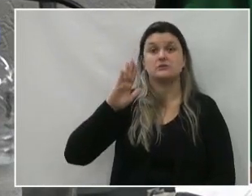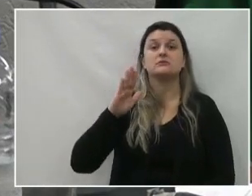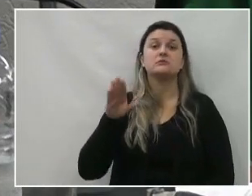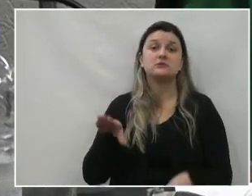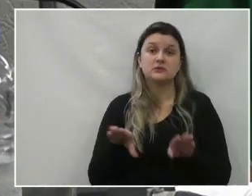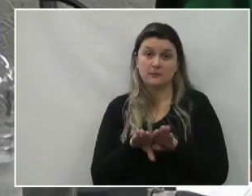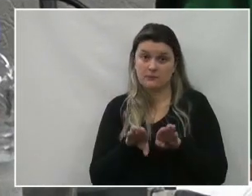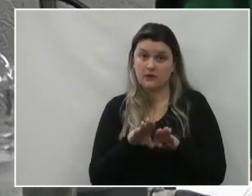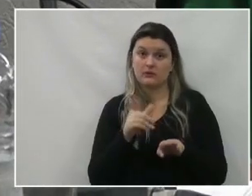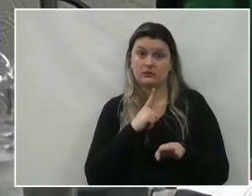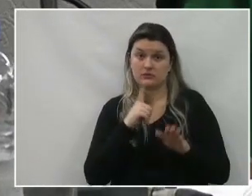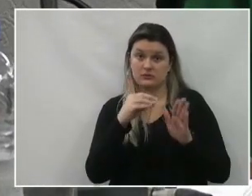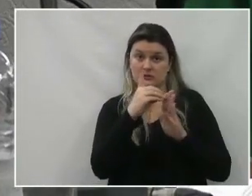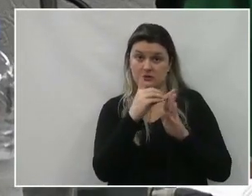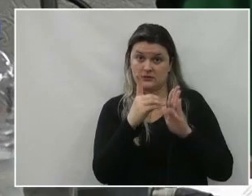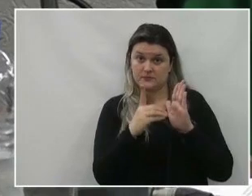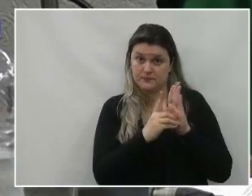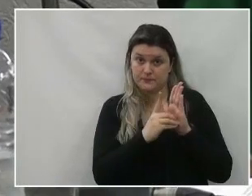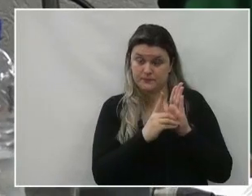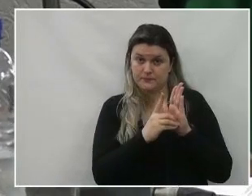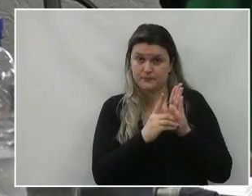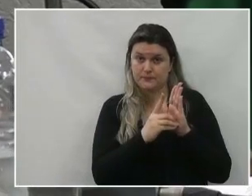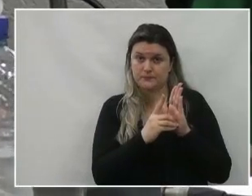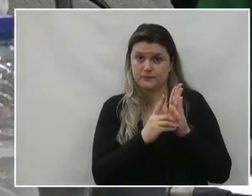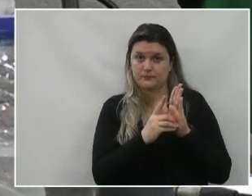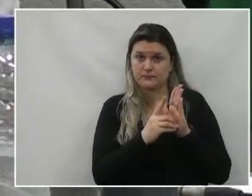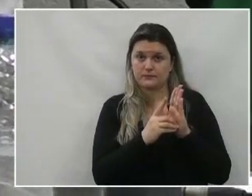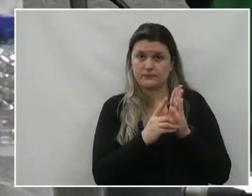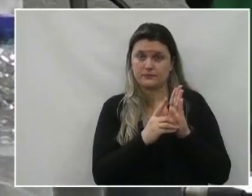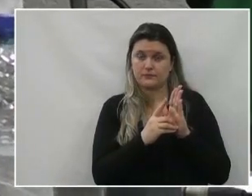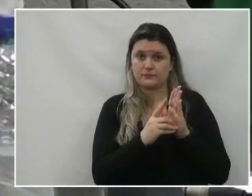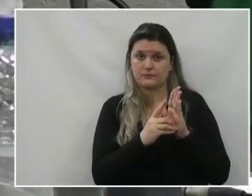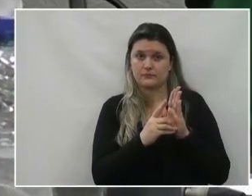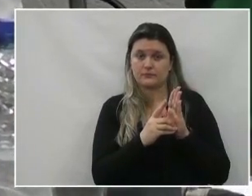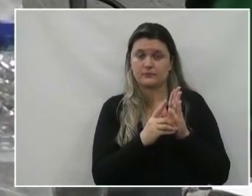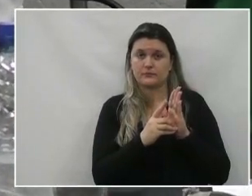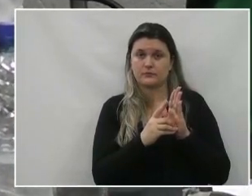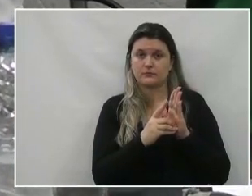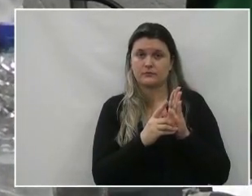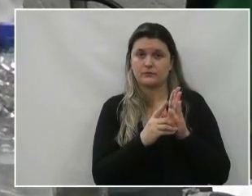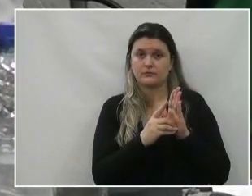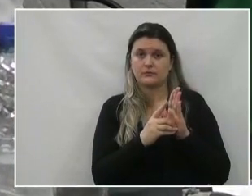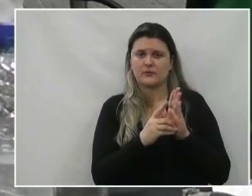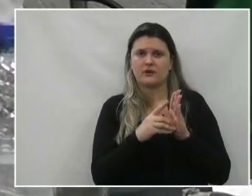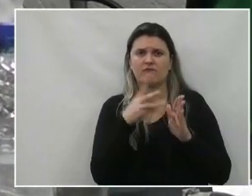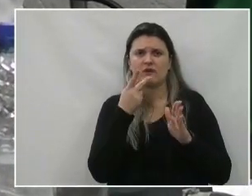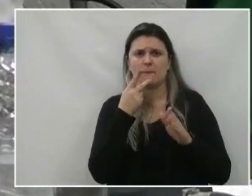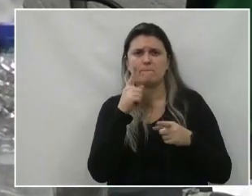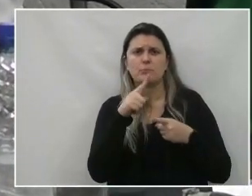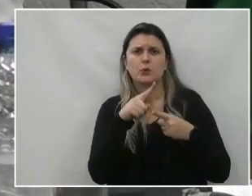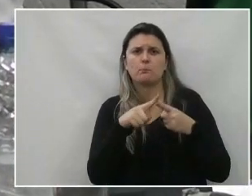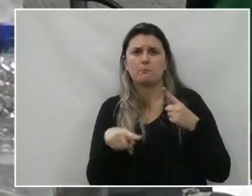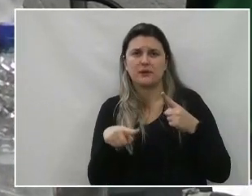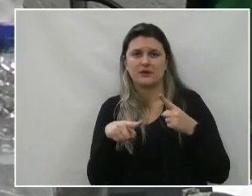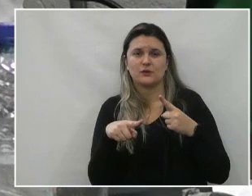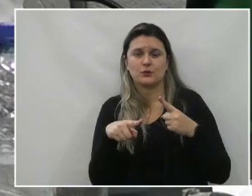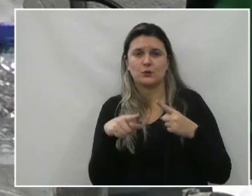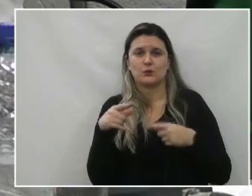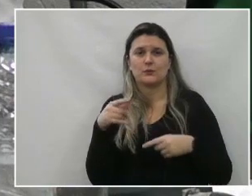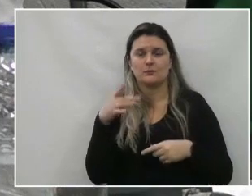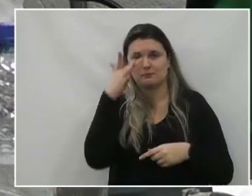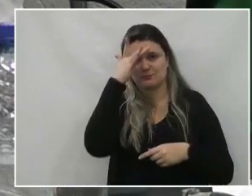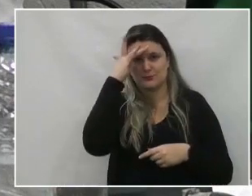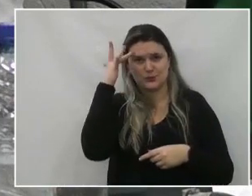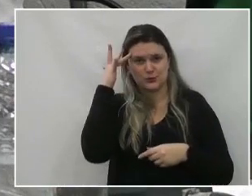sabemos que tem um decreto aí, que um que está proibindo o transporte dos idosos.